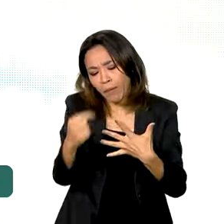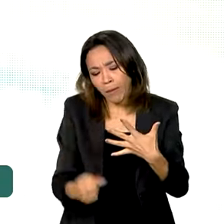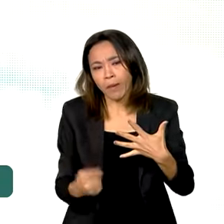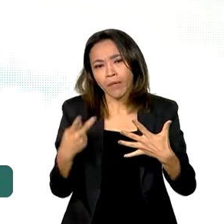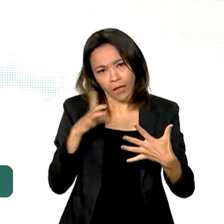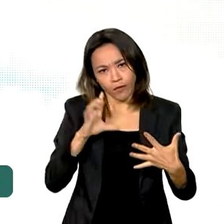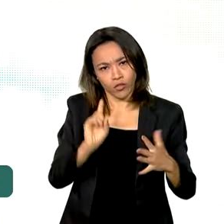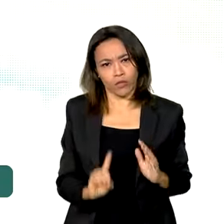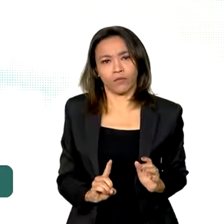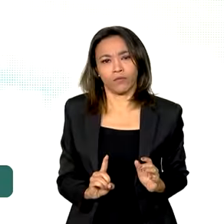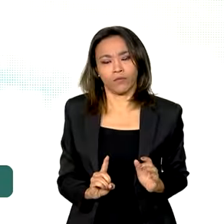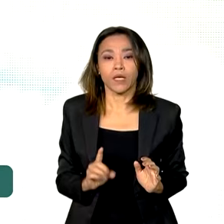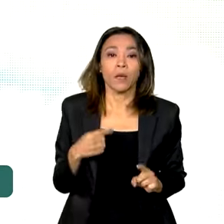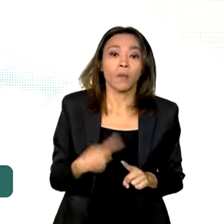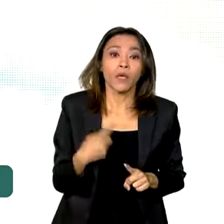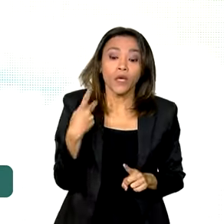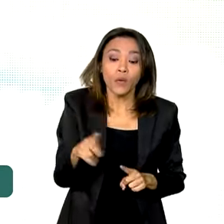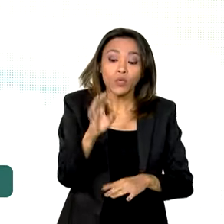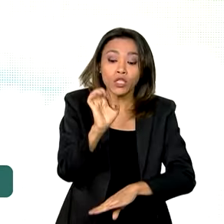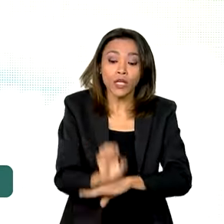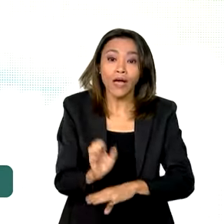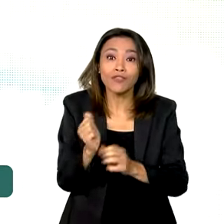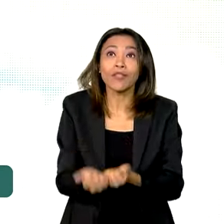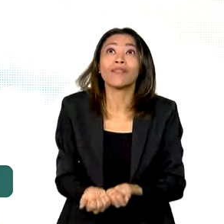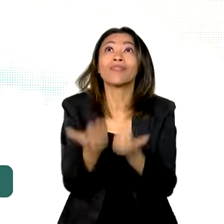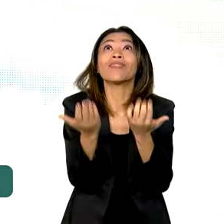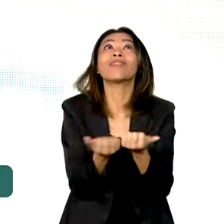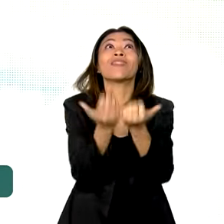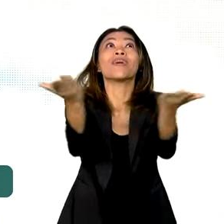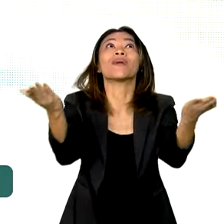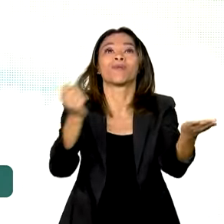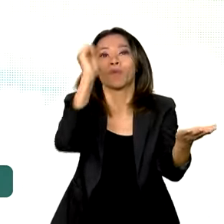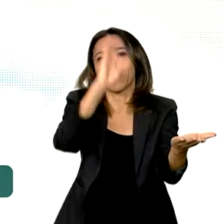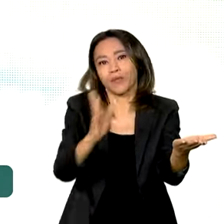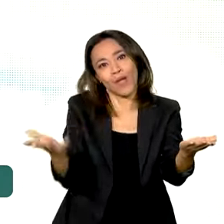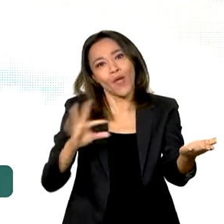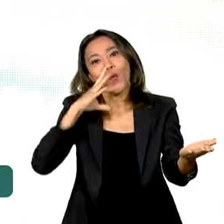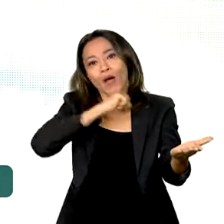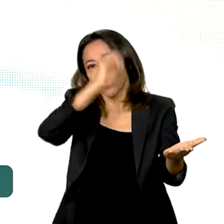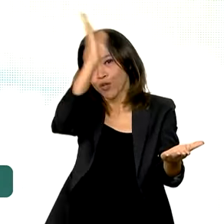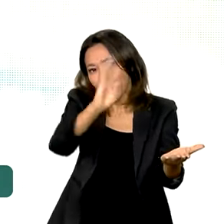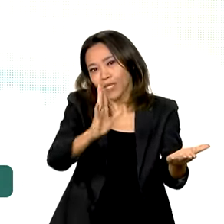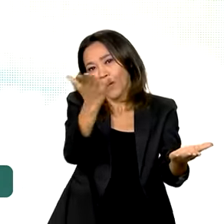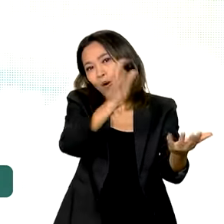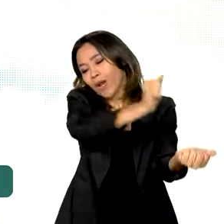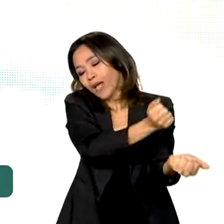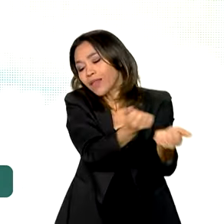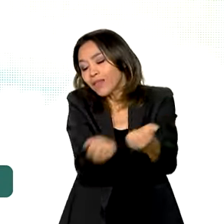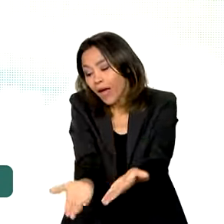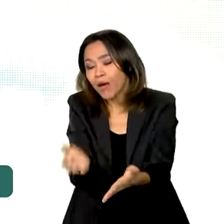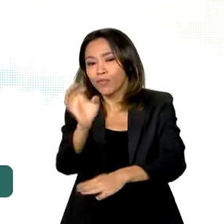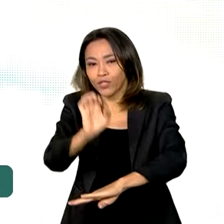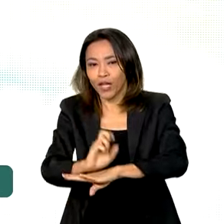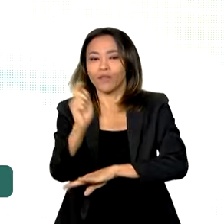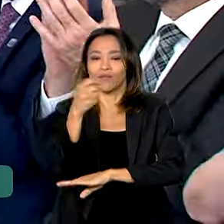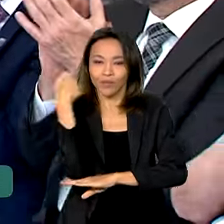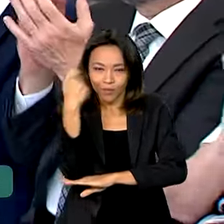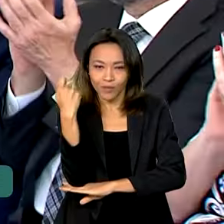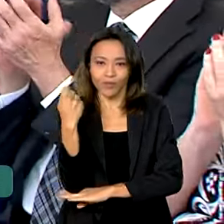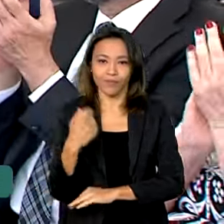Porque o Rio Grande do Sul já deu muito para o e eu acho que o Brasil tem que dar um pouco para o Rio Grande do Sul.